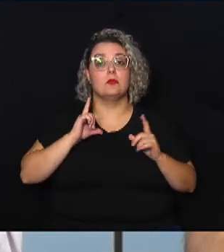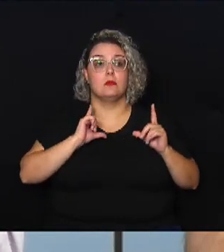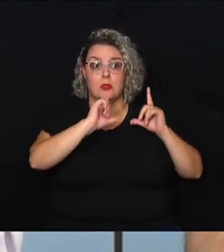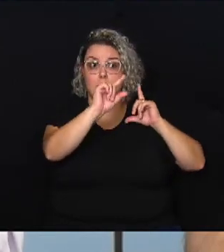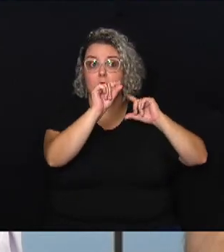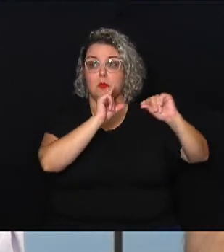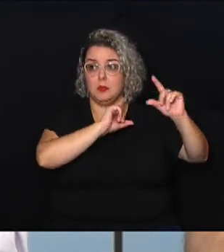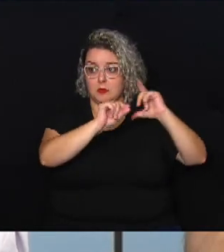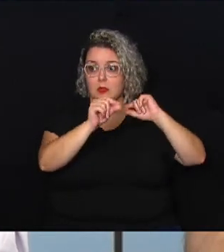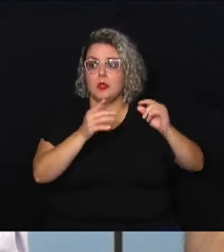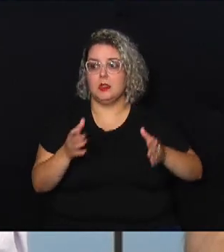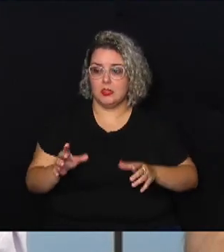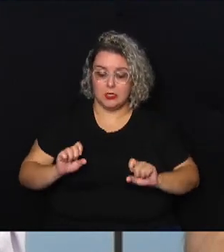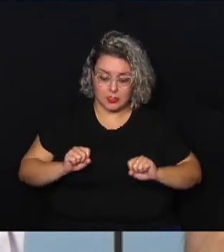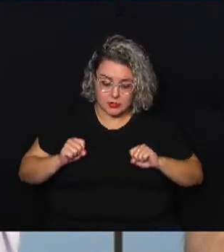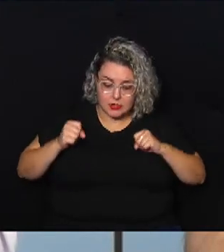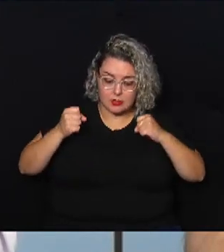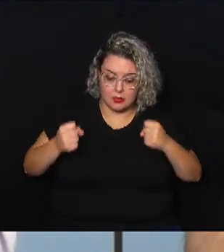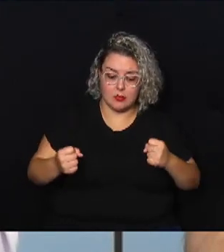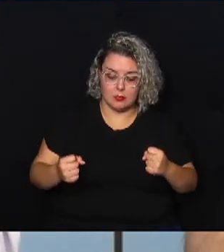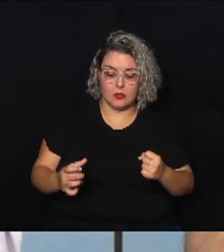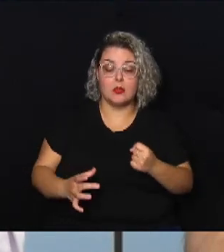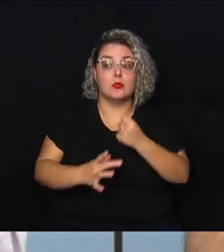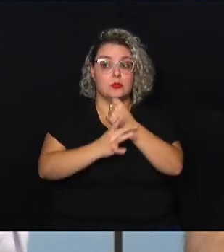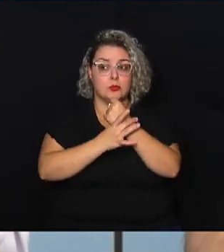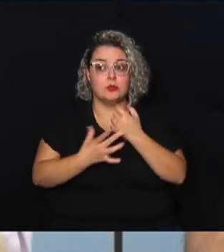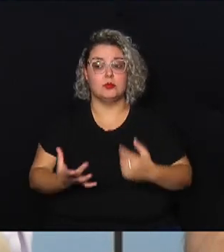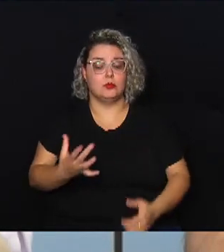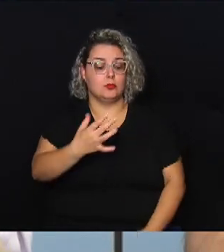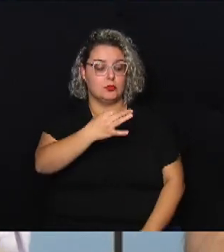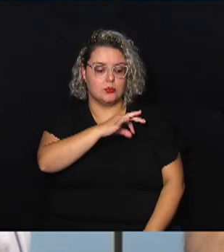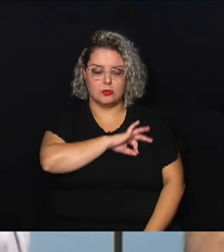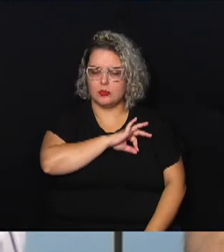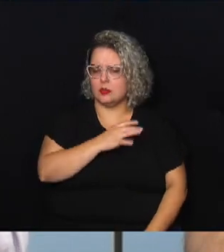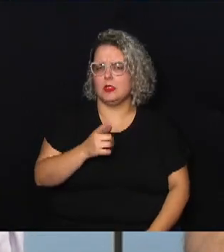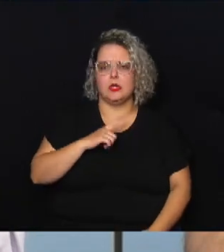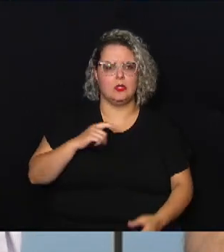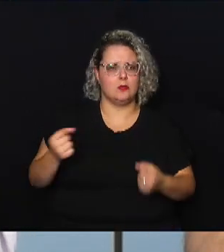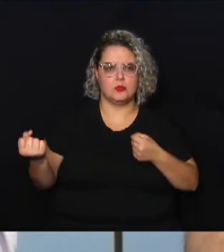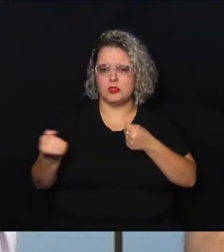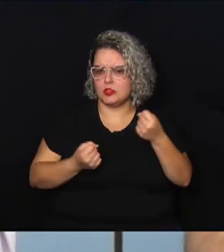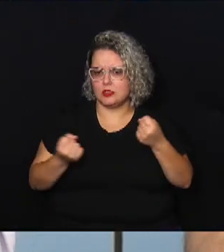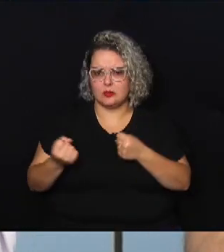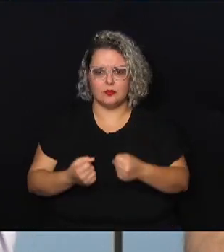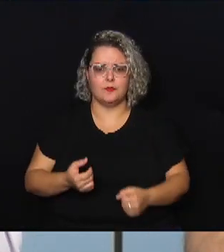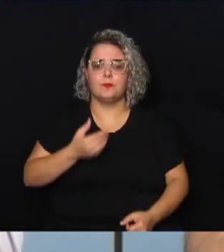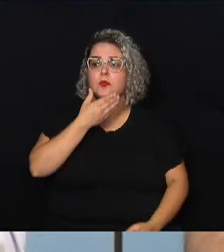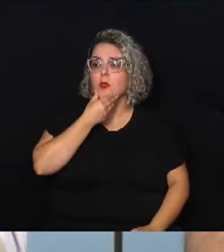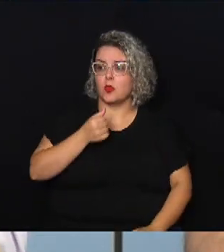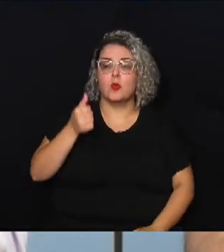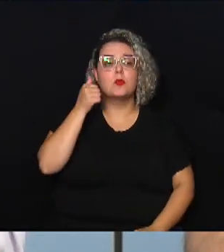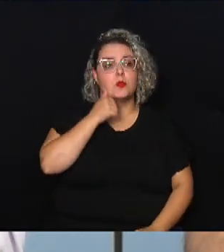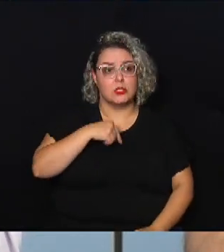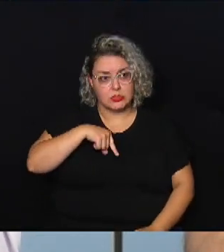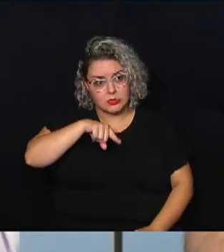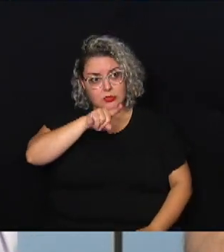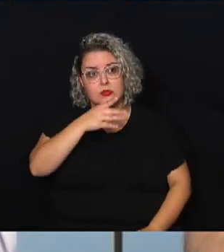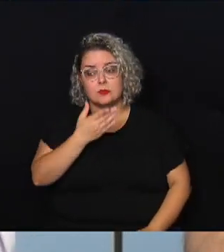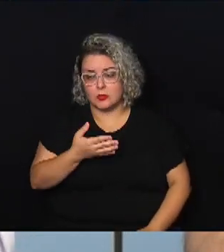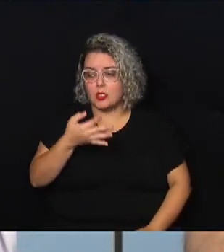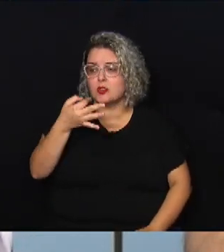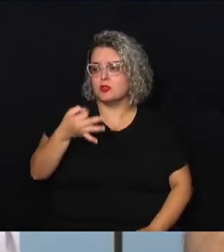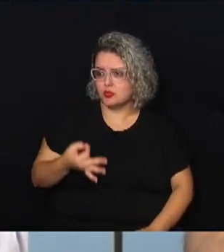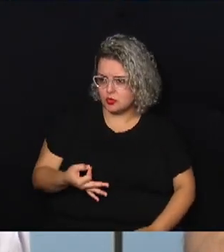nesse reforço do policiamento então nós temos viatura nós temos homens e mulheres que estão indo para lá para justamente